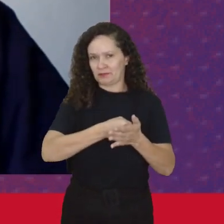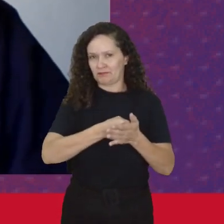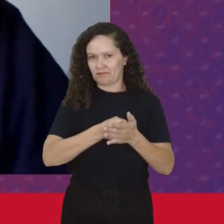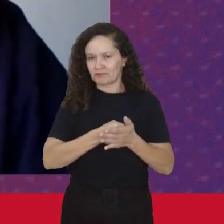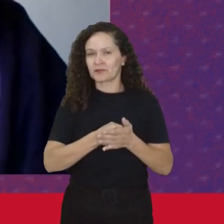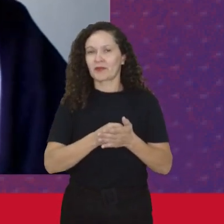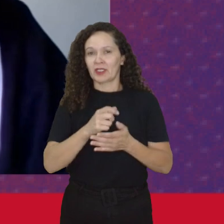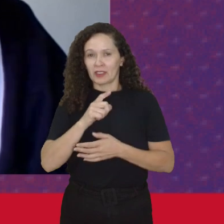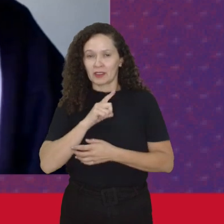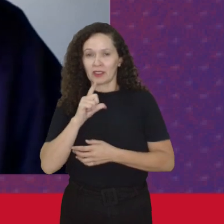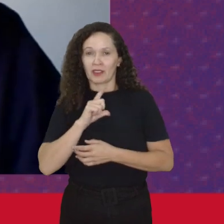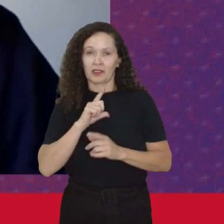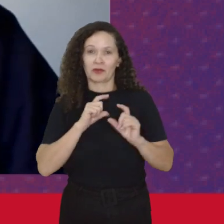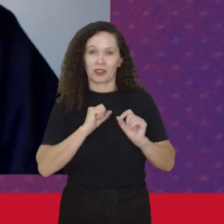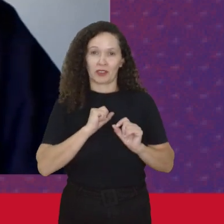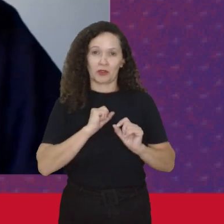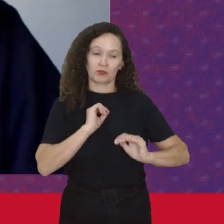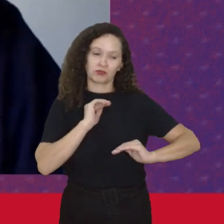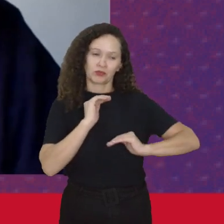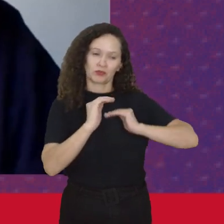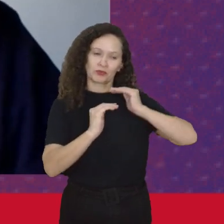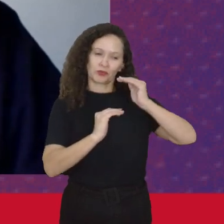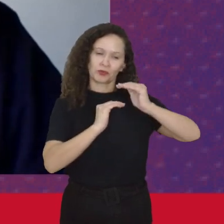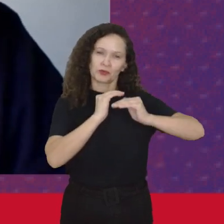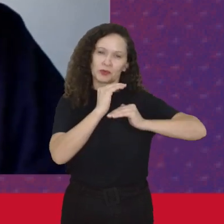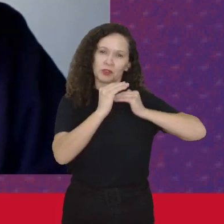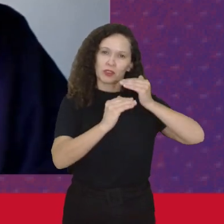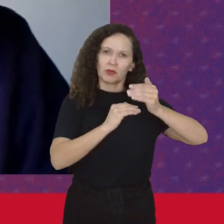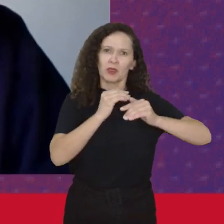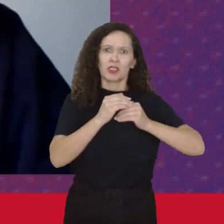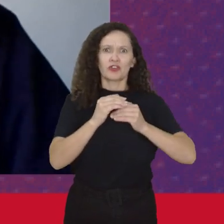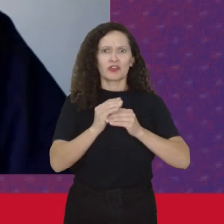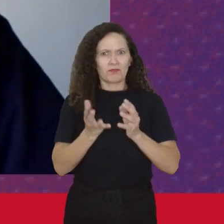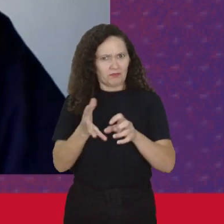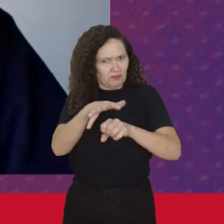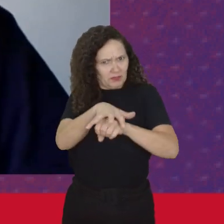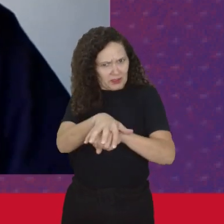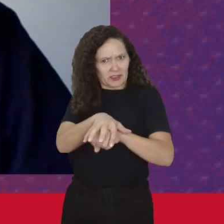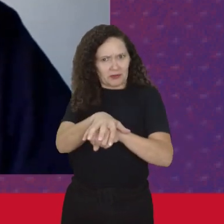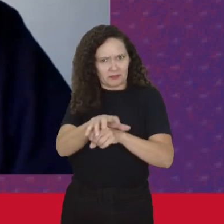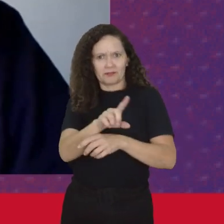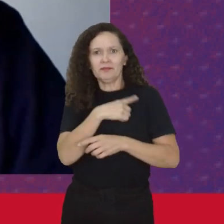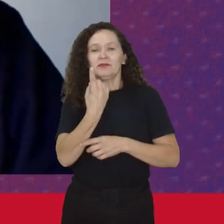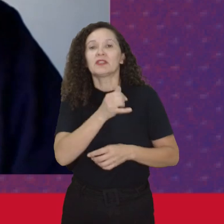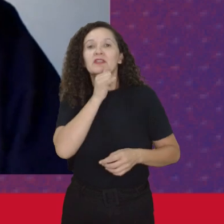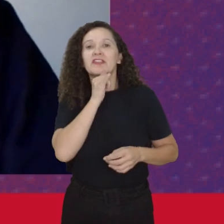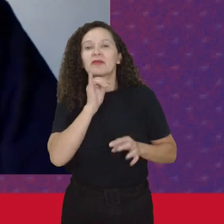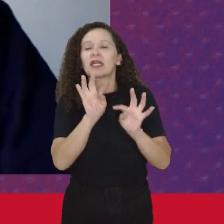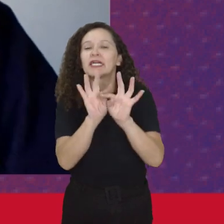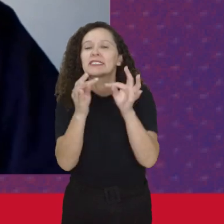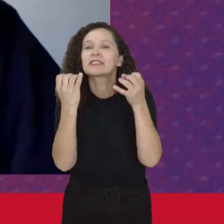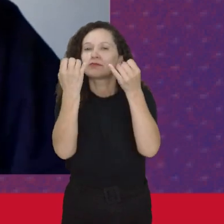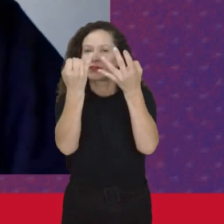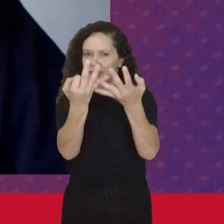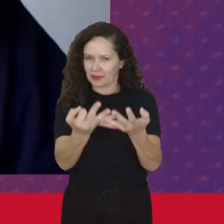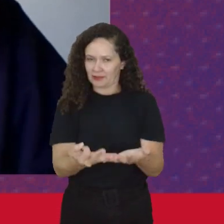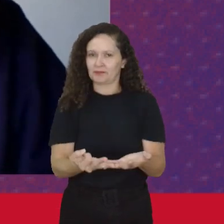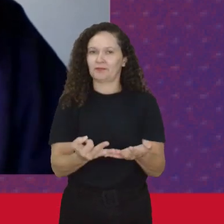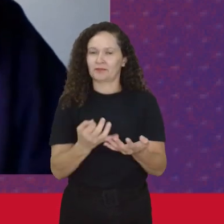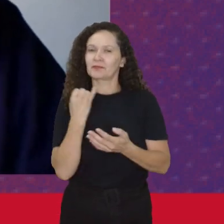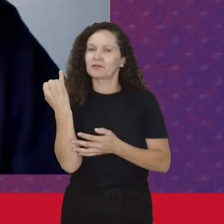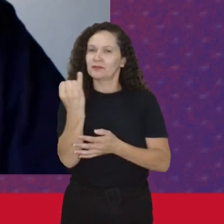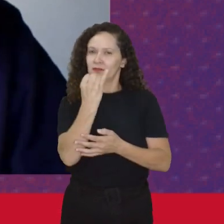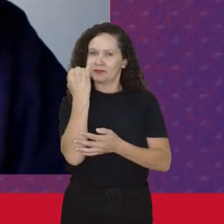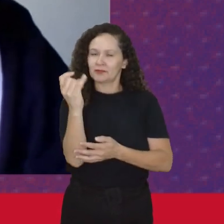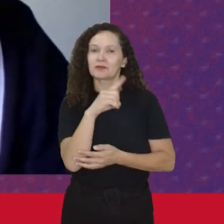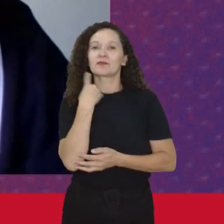se tendo processo Imposição de processo de dominação E para a gente exemplificar isso É bem importante a